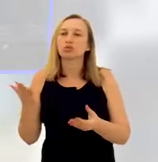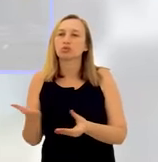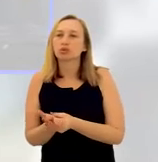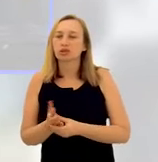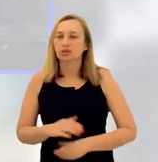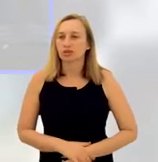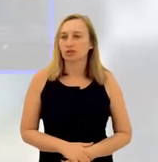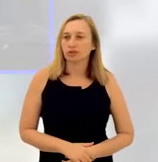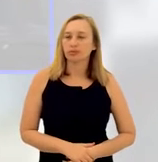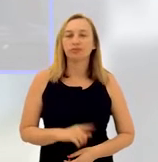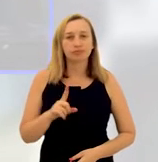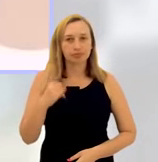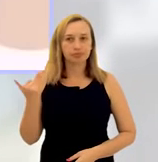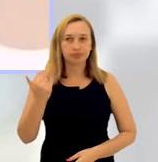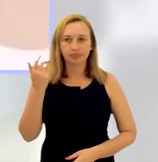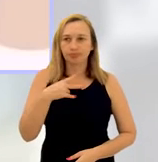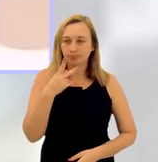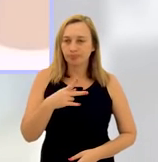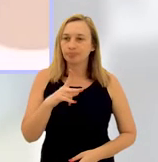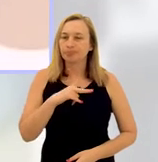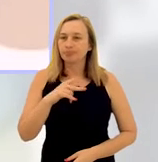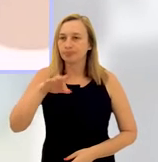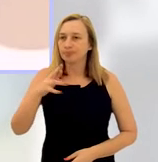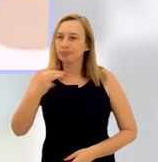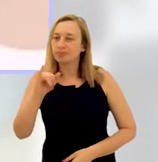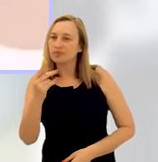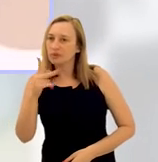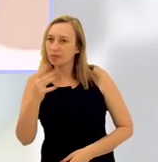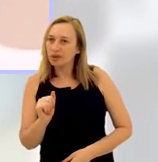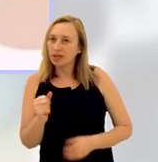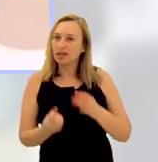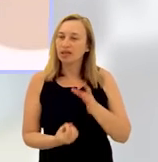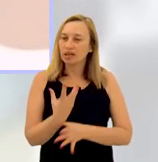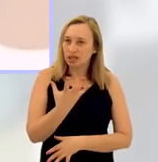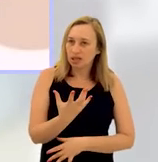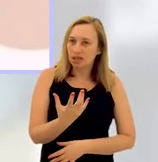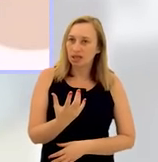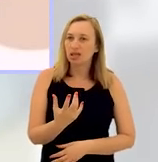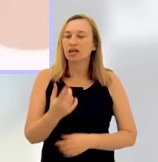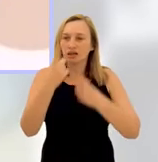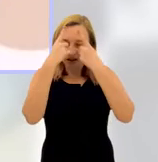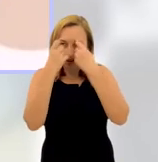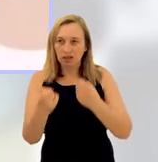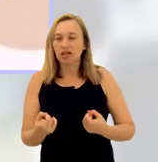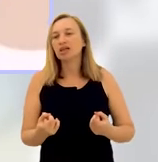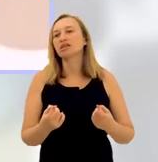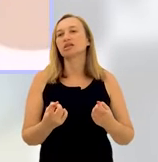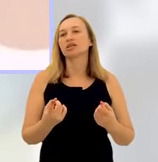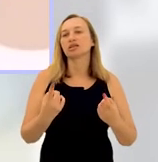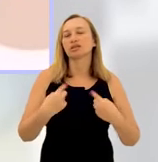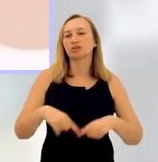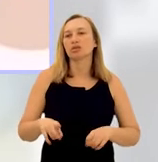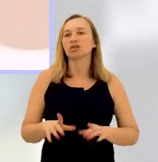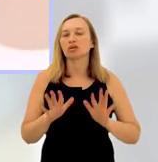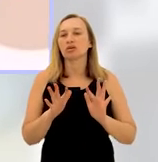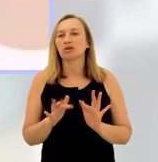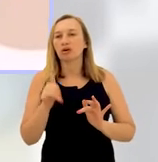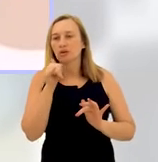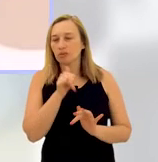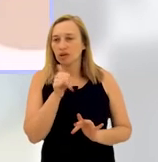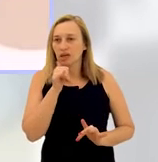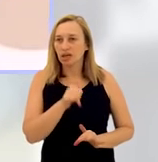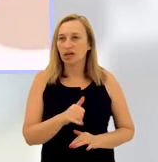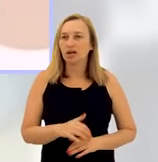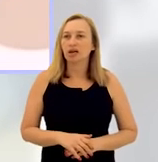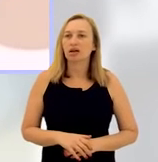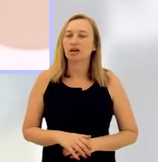desse processo? Então, isso é importante falar, porque a própria Maria da PIN cria os juizados de violência doméstica e familiar contra a mulher. São